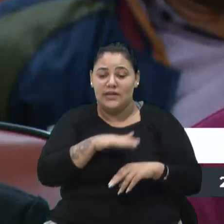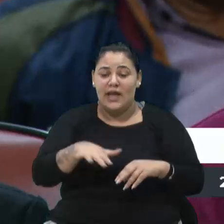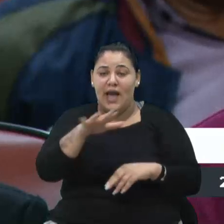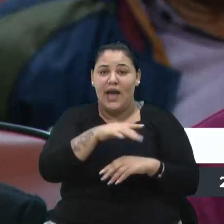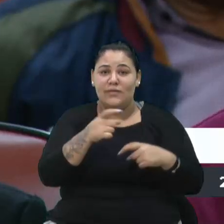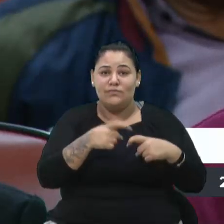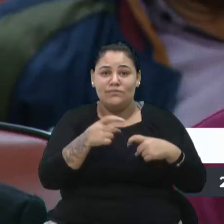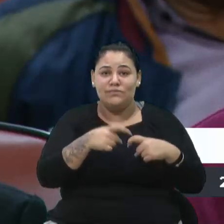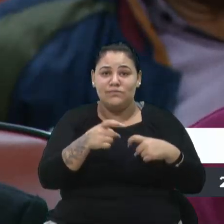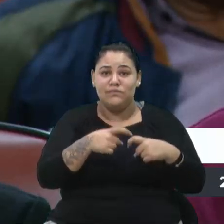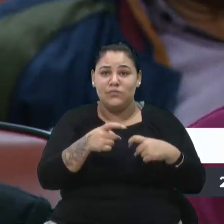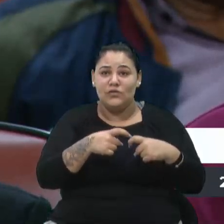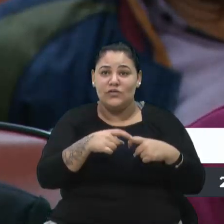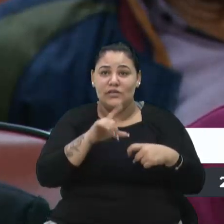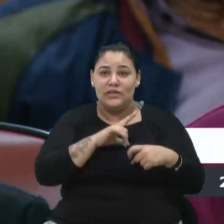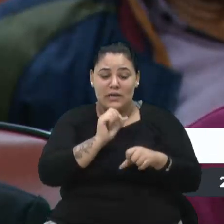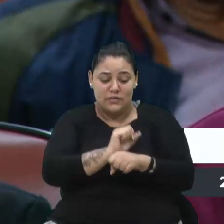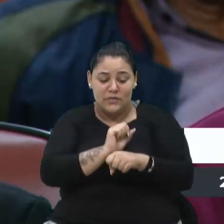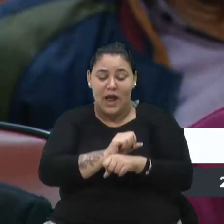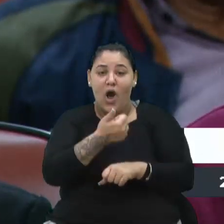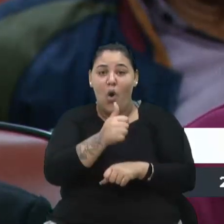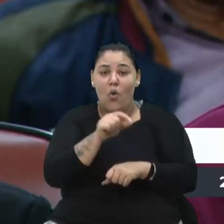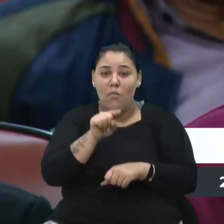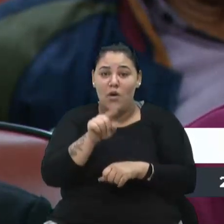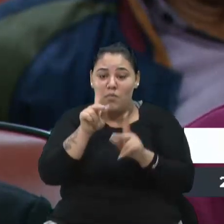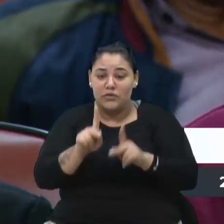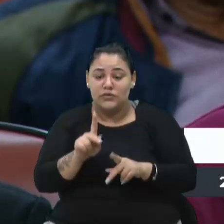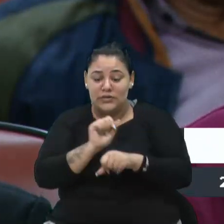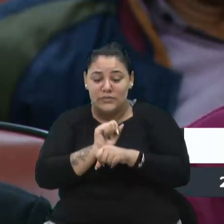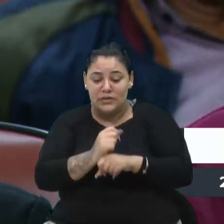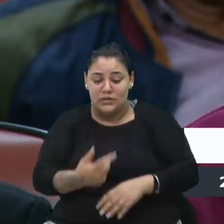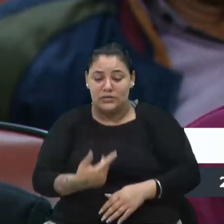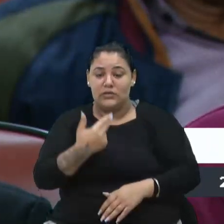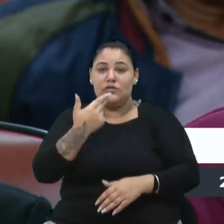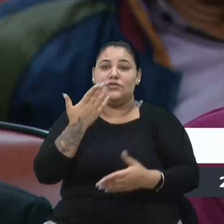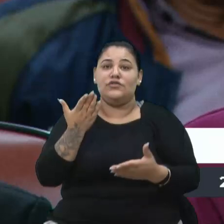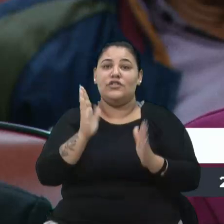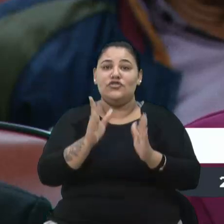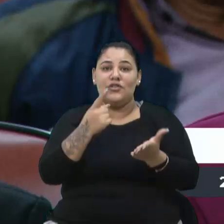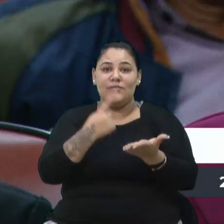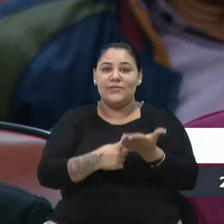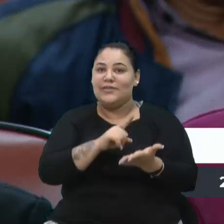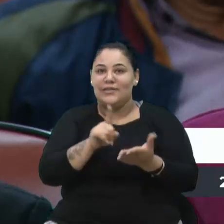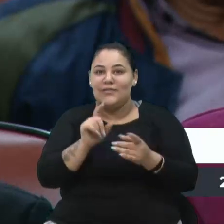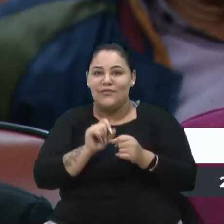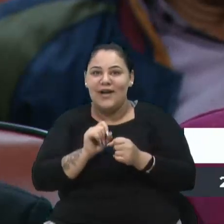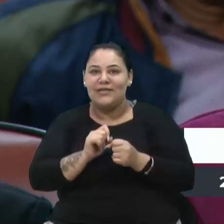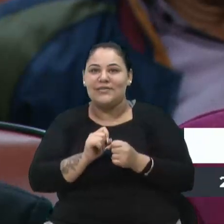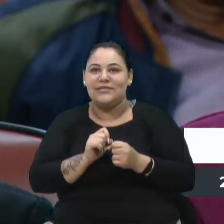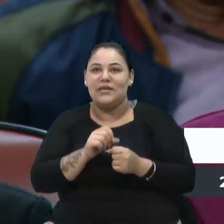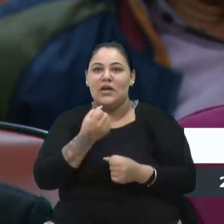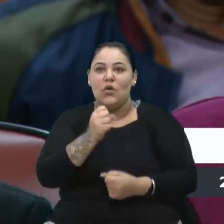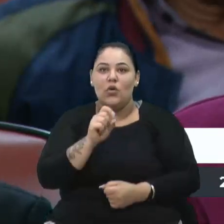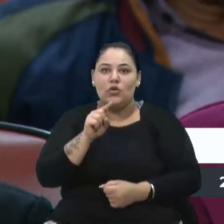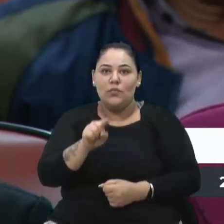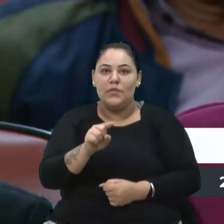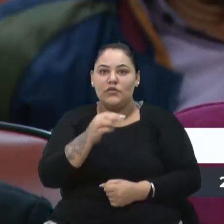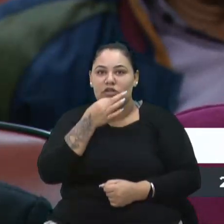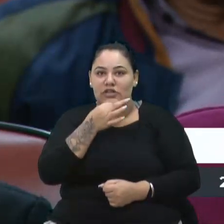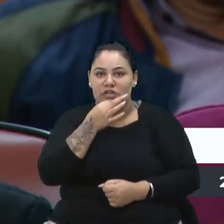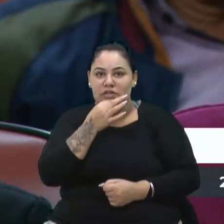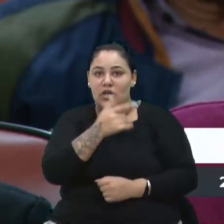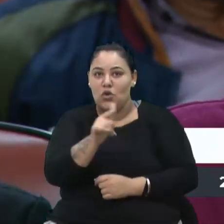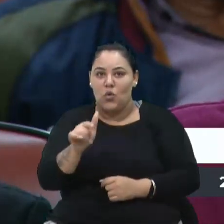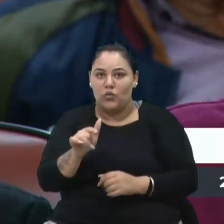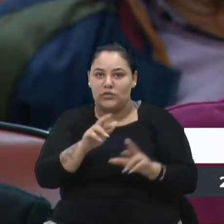Só de traumatologias nós temos 11 mil pessoas aguardando cirurgias já agendadas e não realizadas. 8 mil de Caxias e as outras